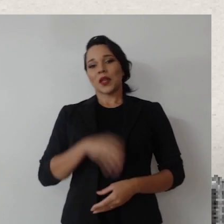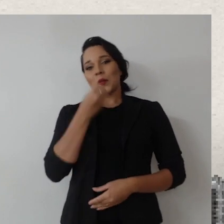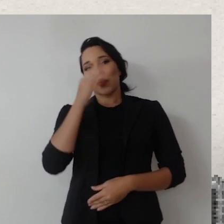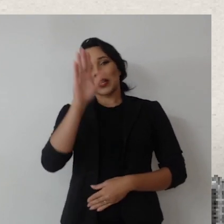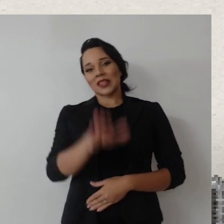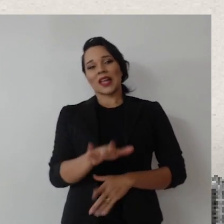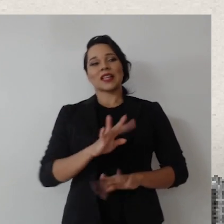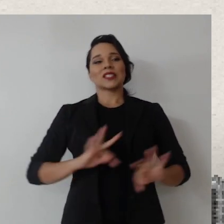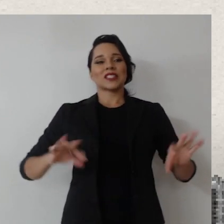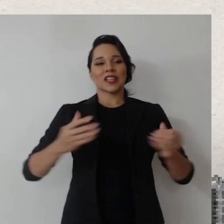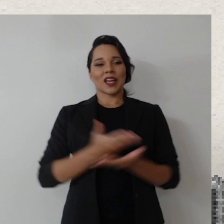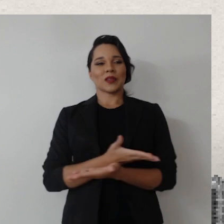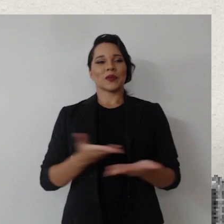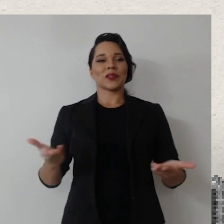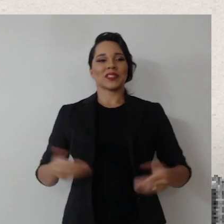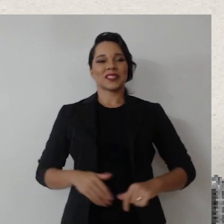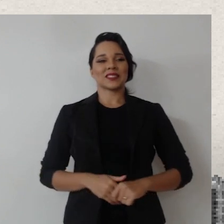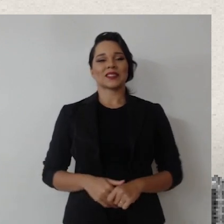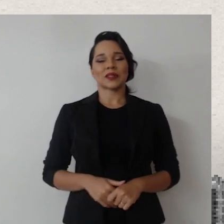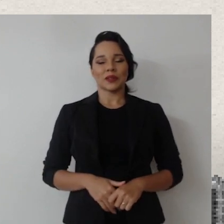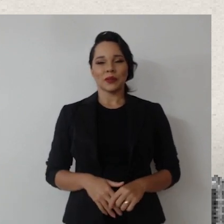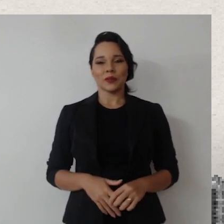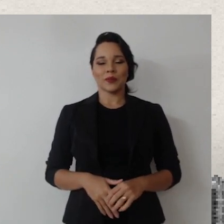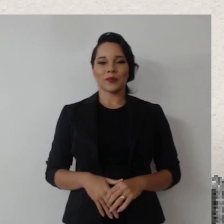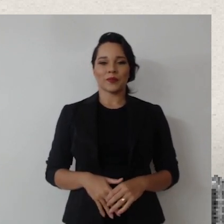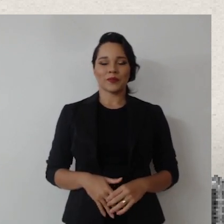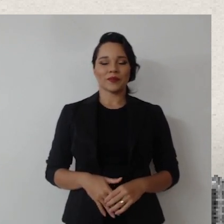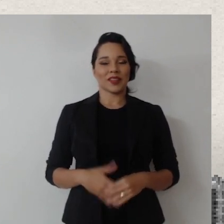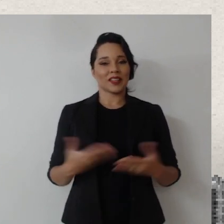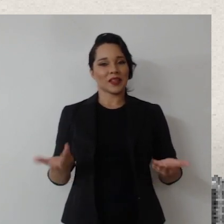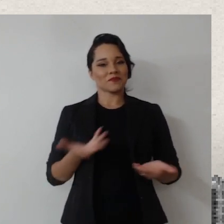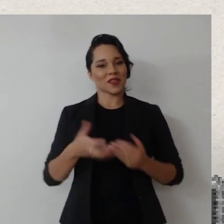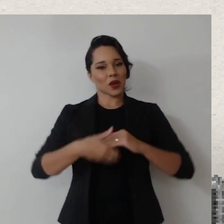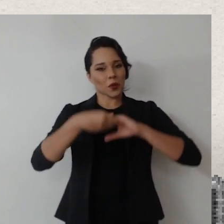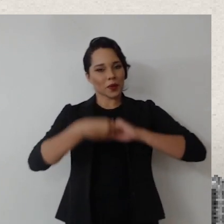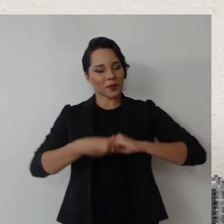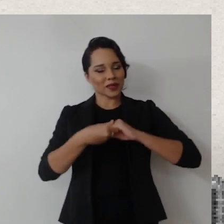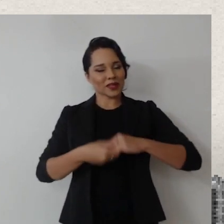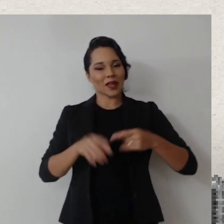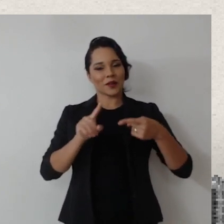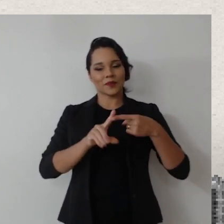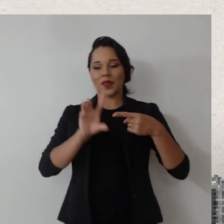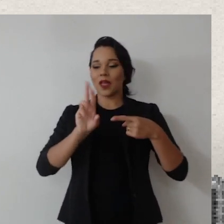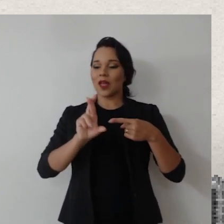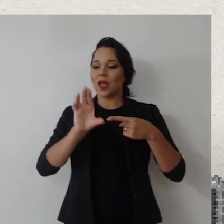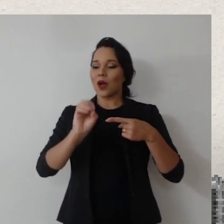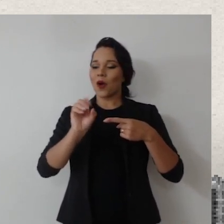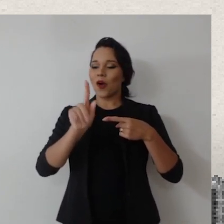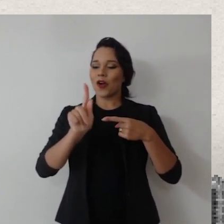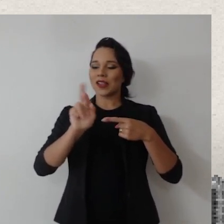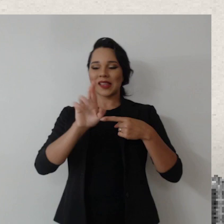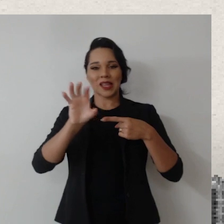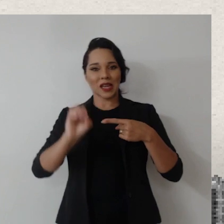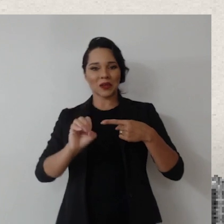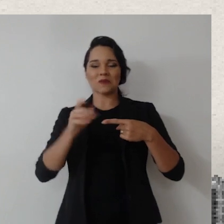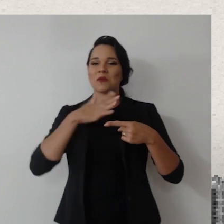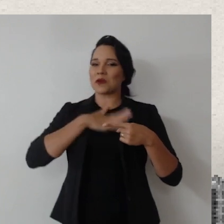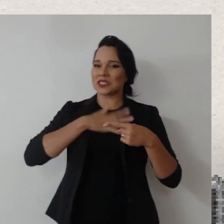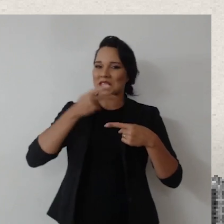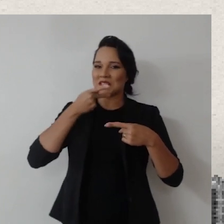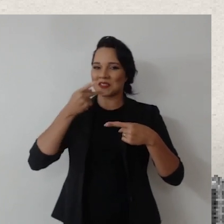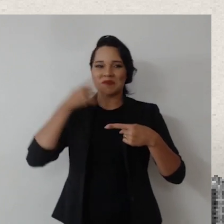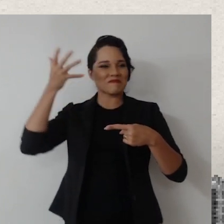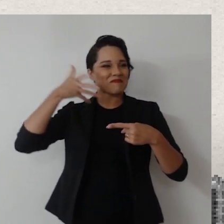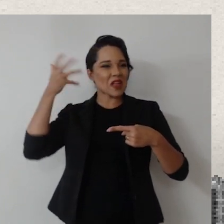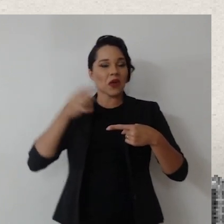Boa tarde a todas e a todos. Quero cumprimentar o doutor Rodrigo. Gostei muito das palavras dele,